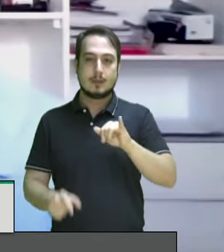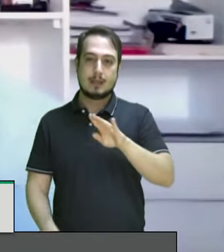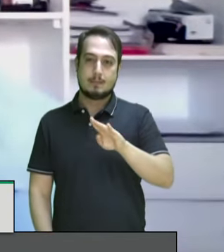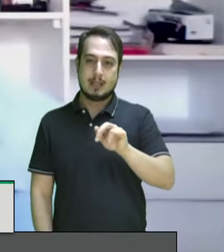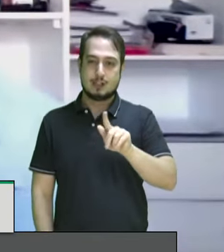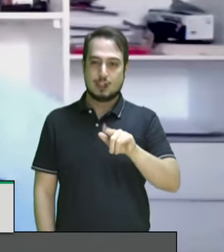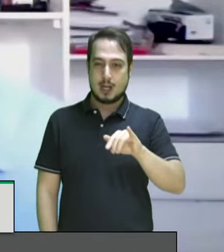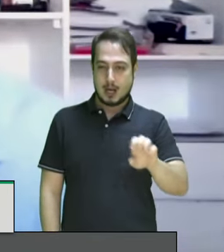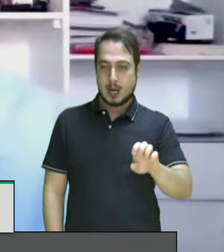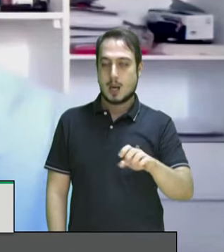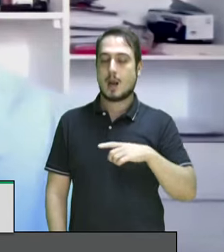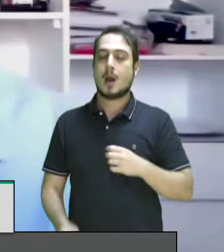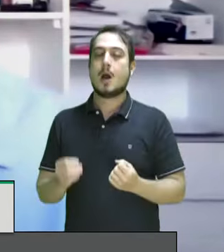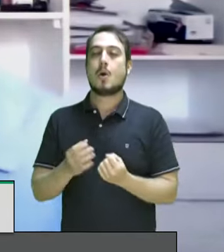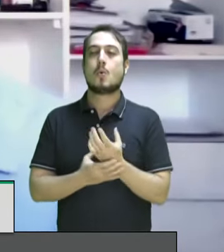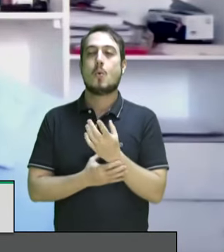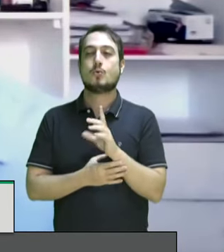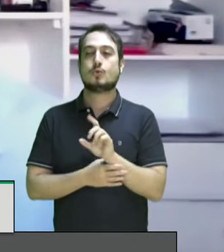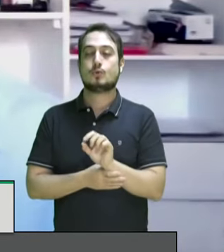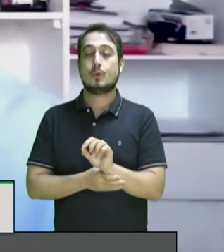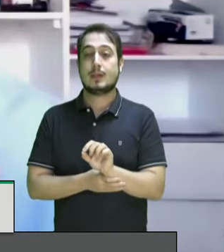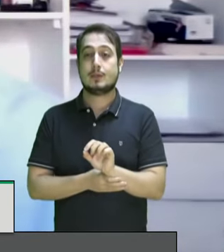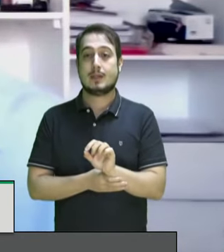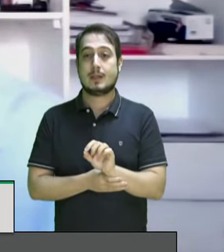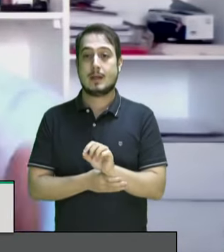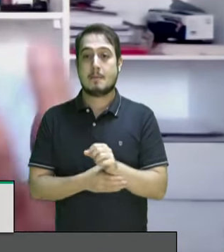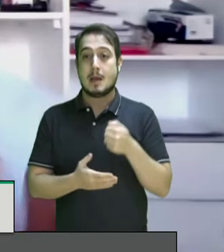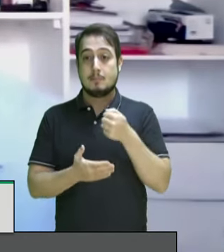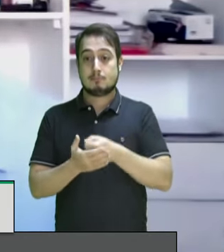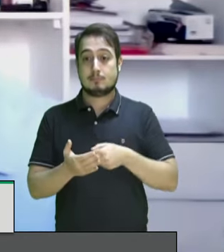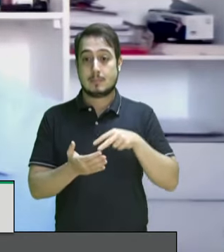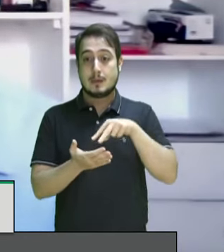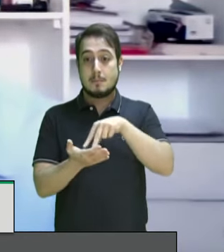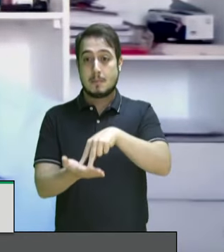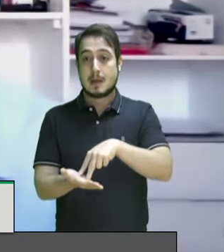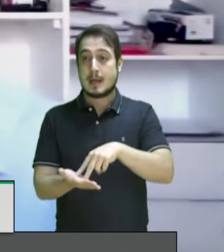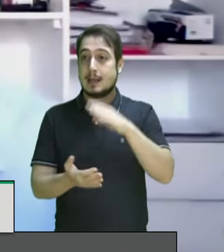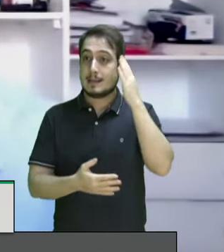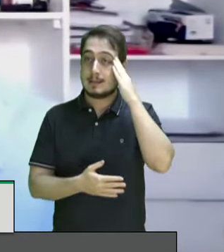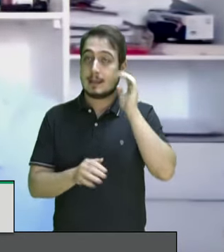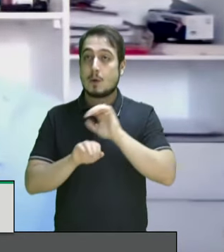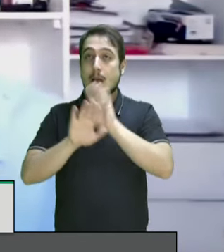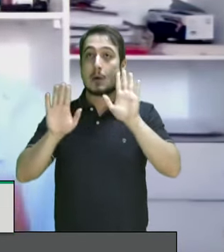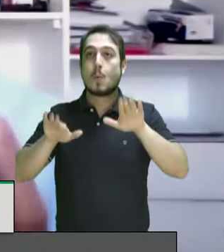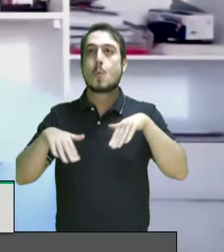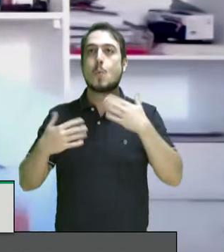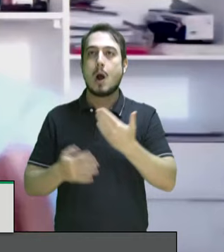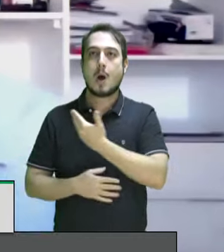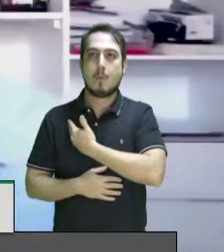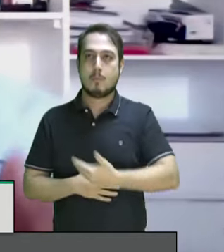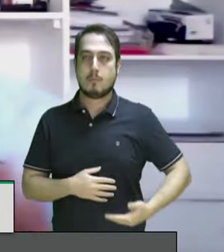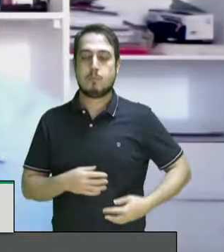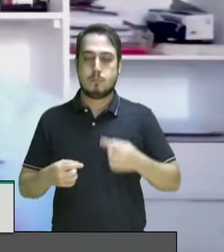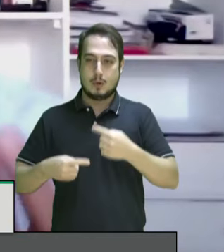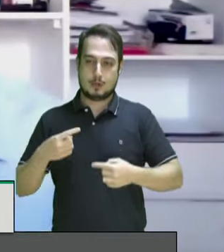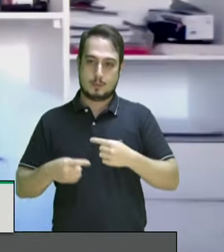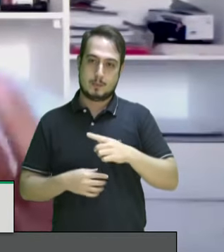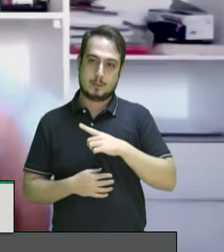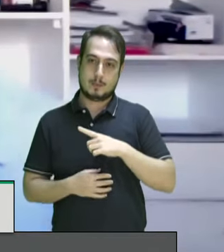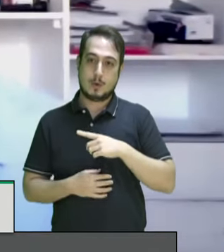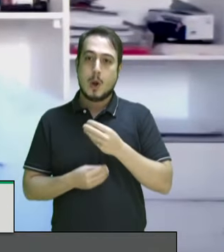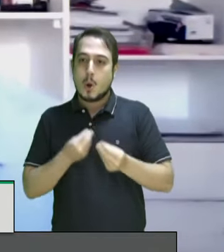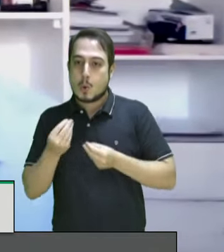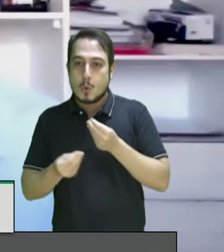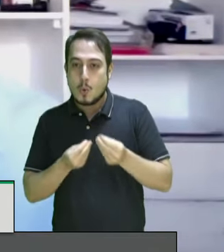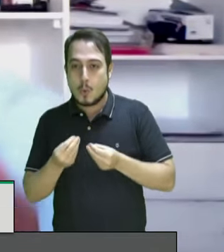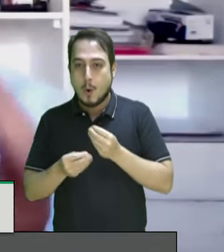instrumento indispensável para a definição das políticas públicas. Não há como definir políticas